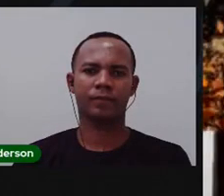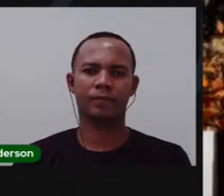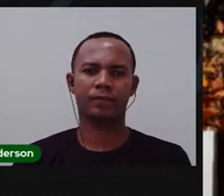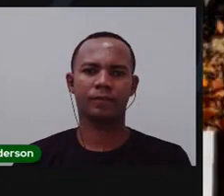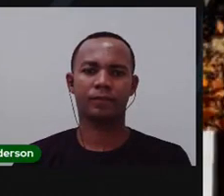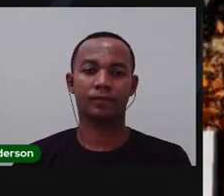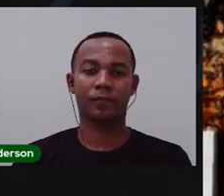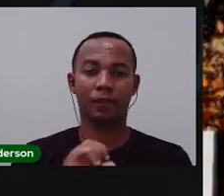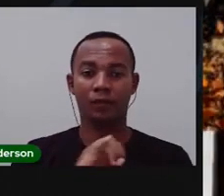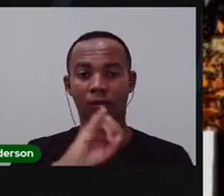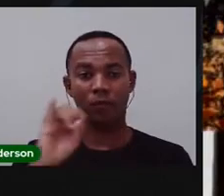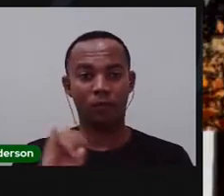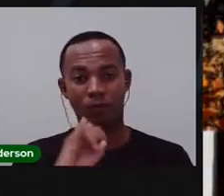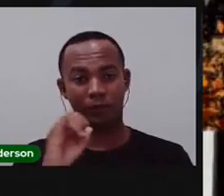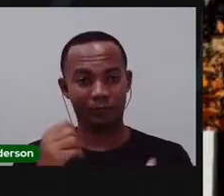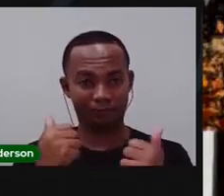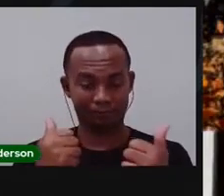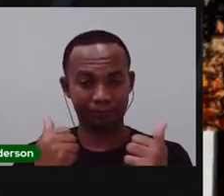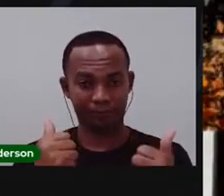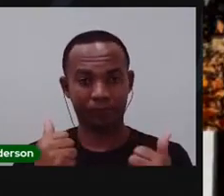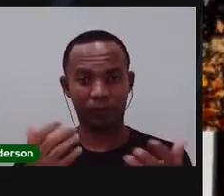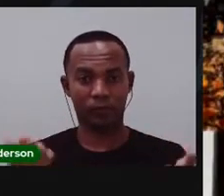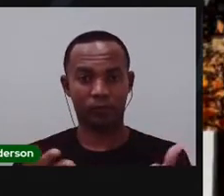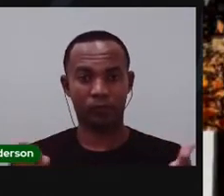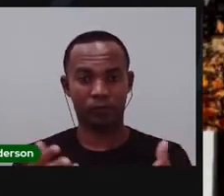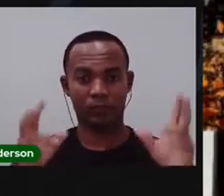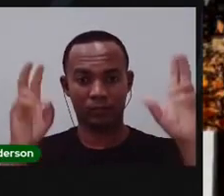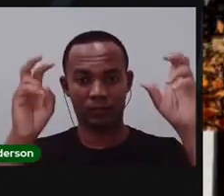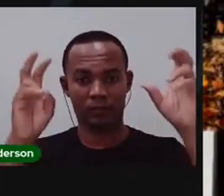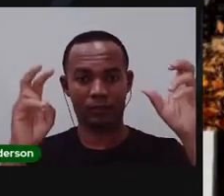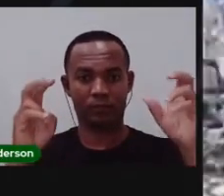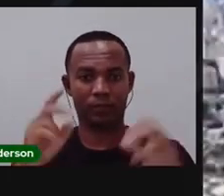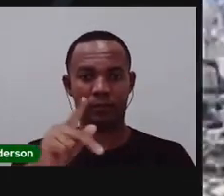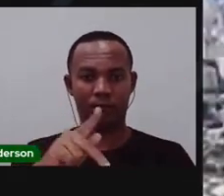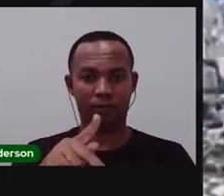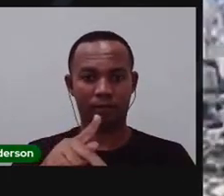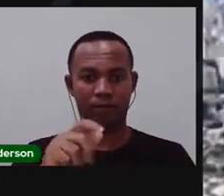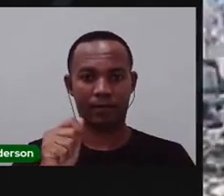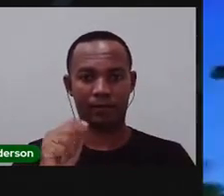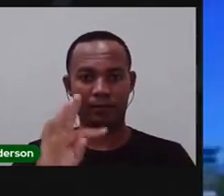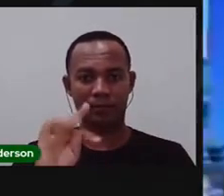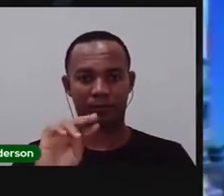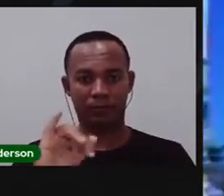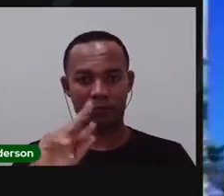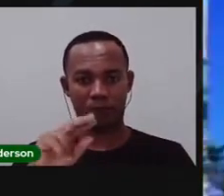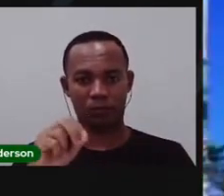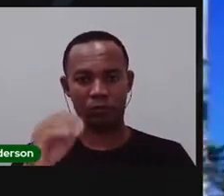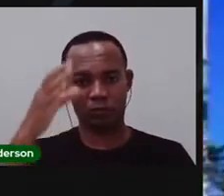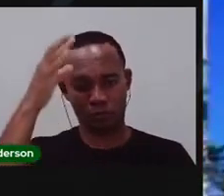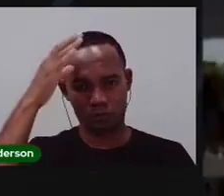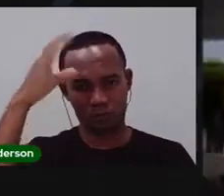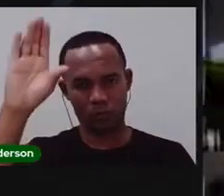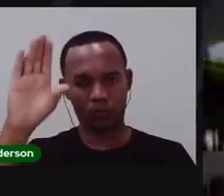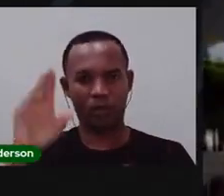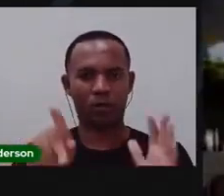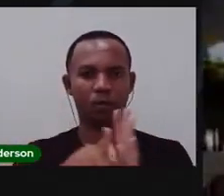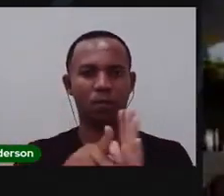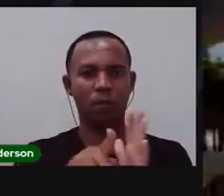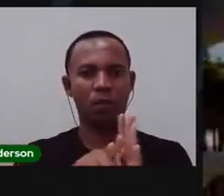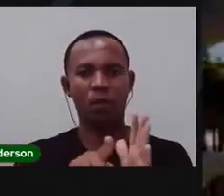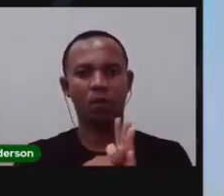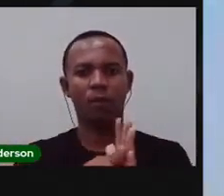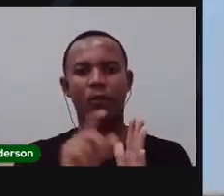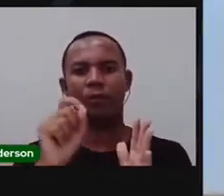Olá, turminha. Hoje vamos falar sobre patrimônio cultural. Patrimônio cultural é um bem material ou imaterial